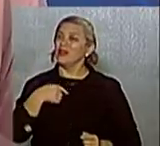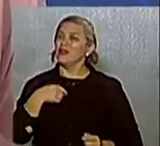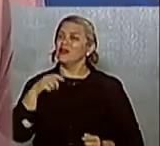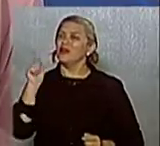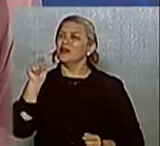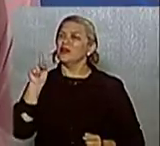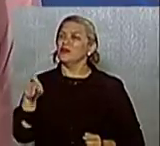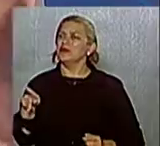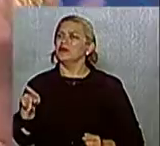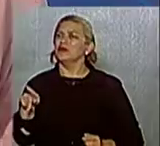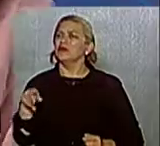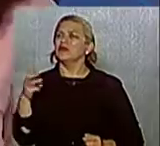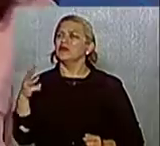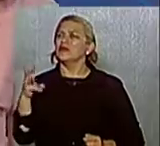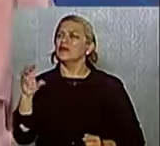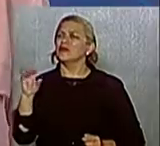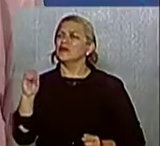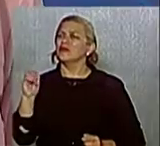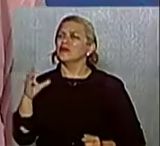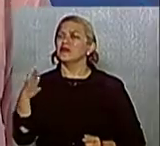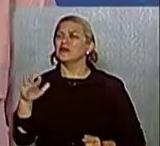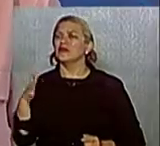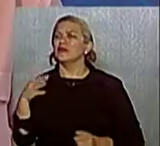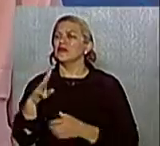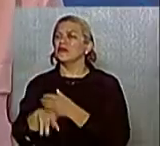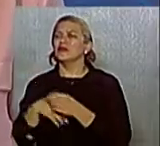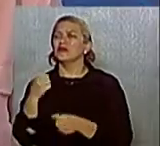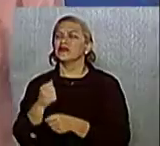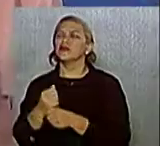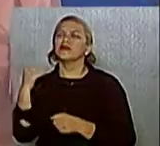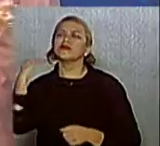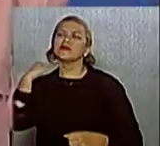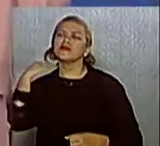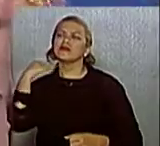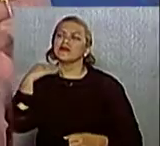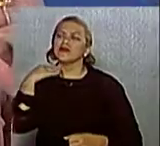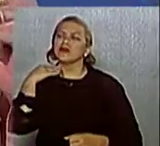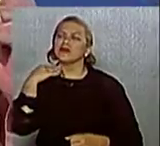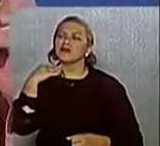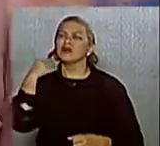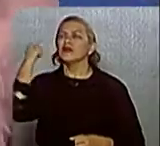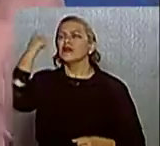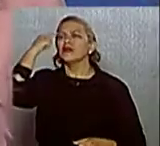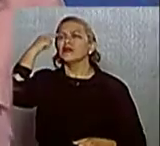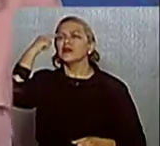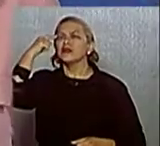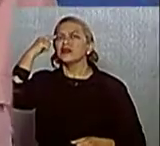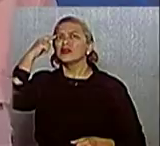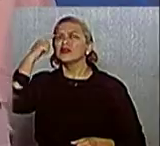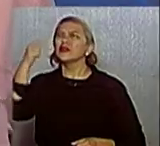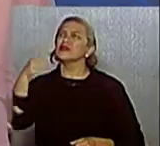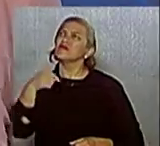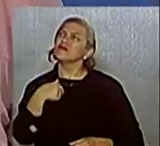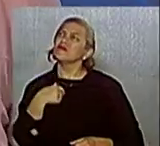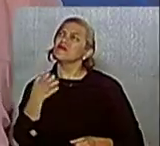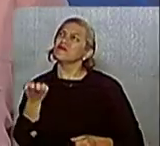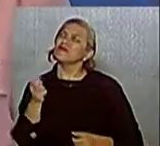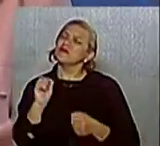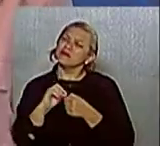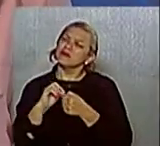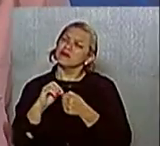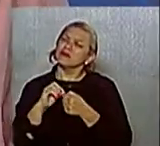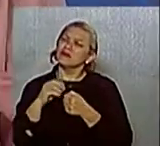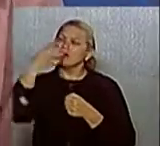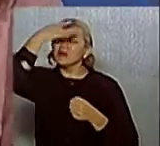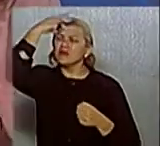de banco, tá? Eu fui do Banespo e depois Santander. Eu fico imaginando, se eu quisesse fazer da prefeitura um banco, sabe?